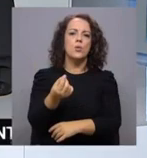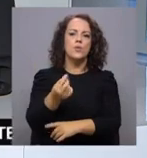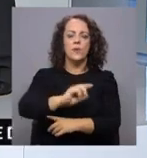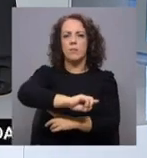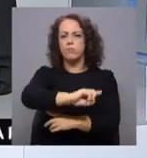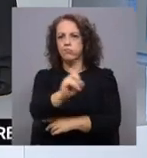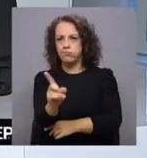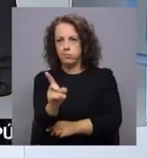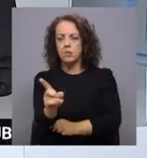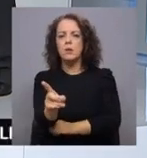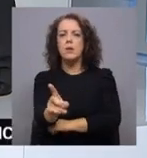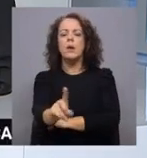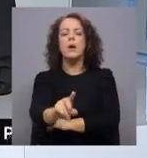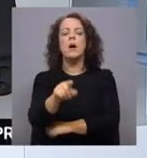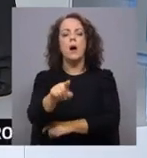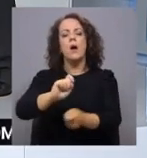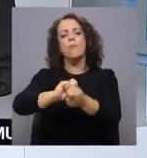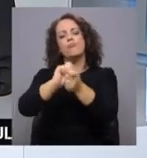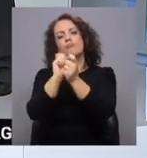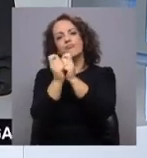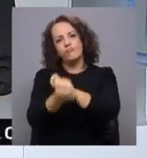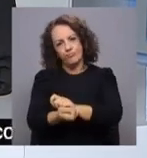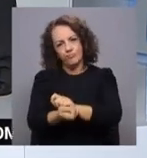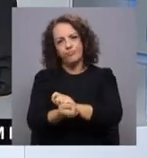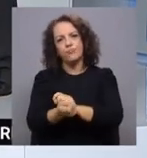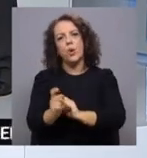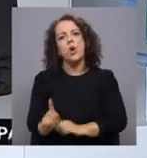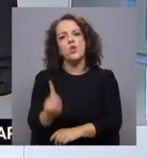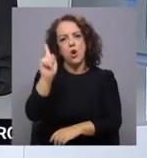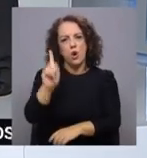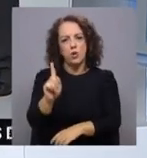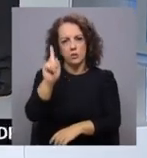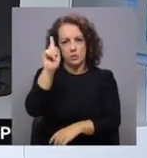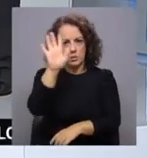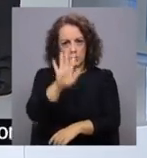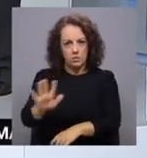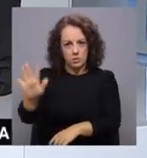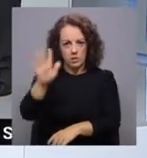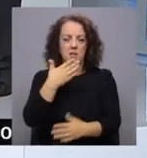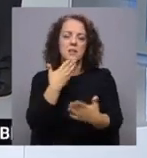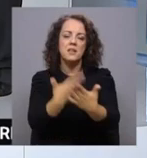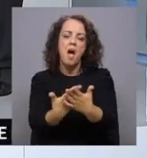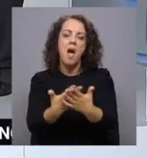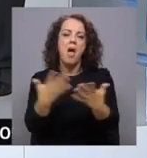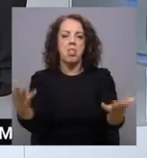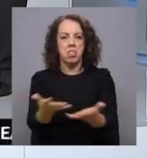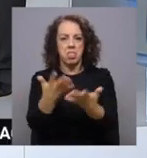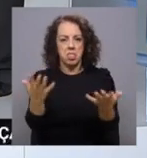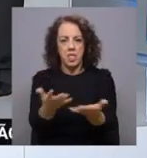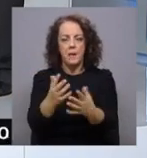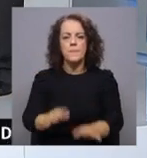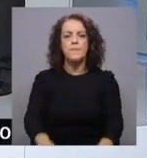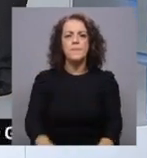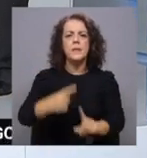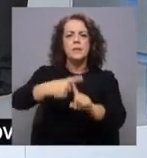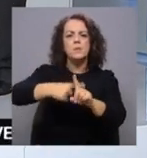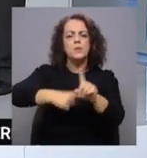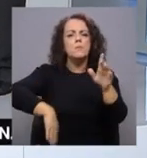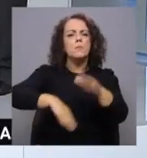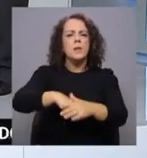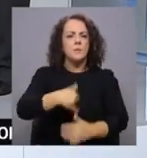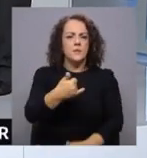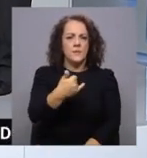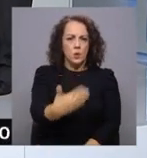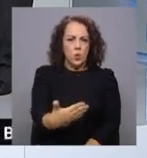por hora, e irá rodar para o quadrante norte e enfraquecer. Quanto à temperatura, temperatura máxima de